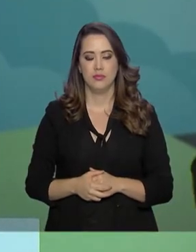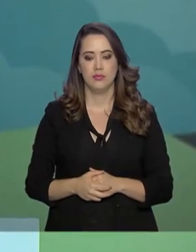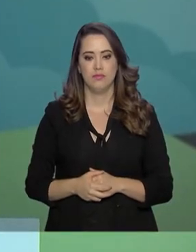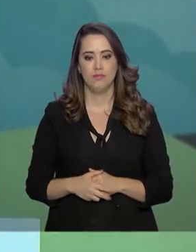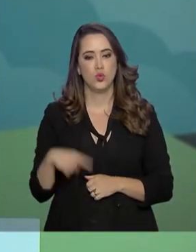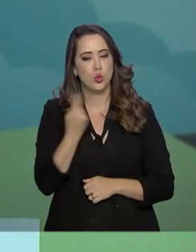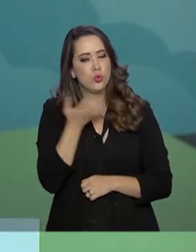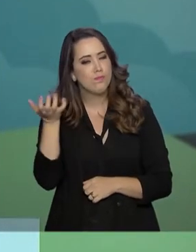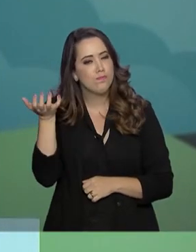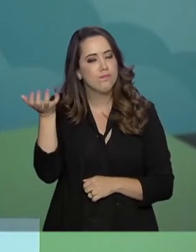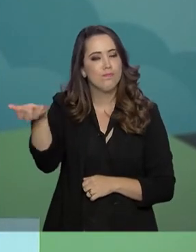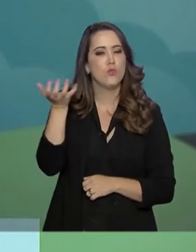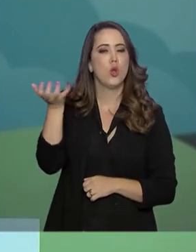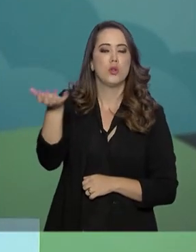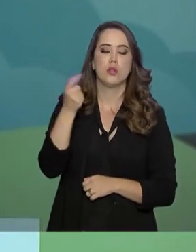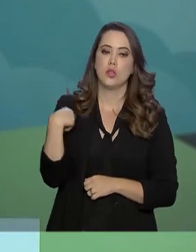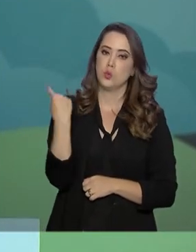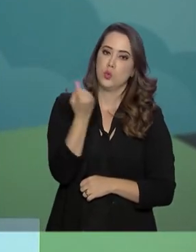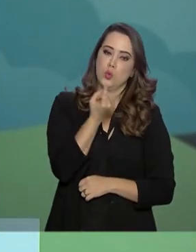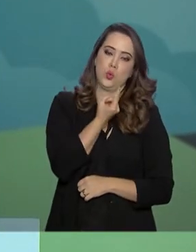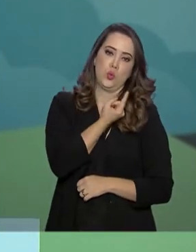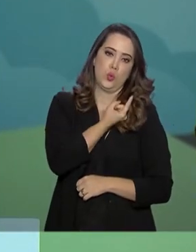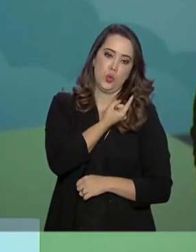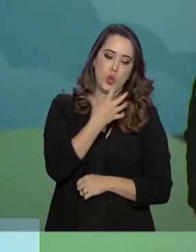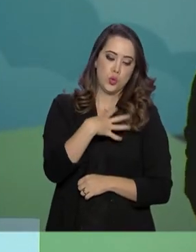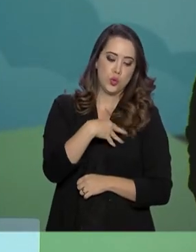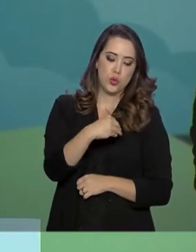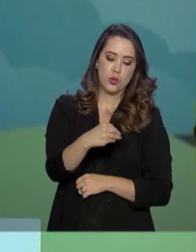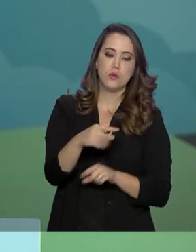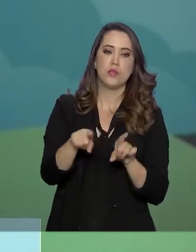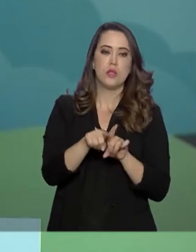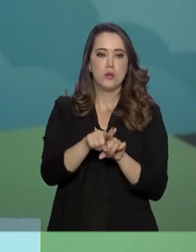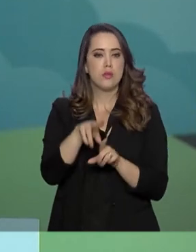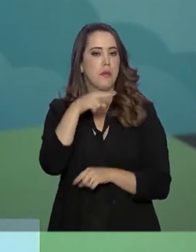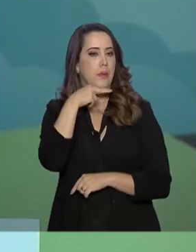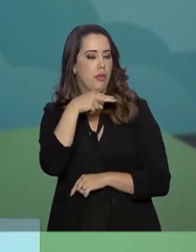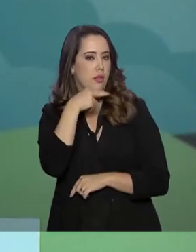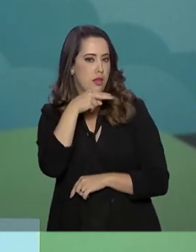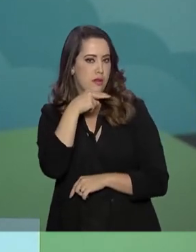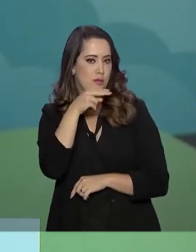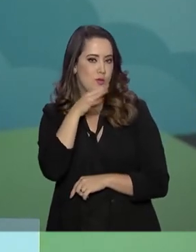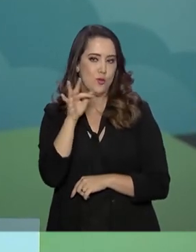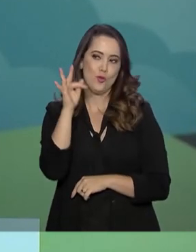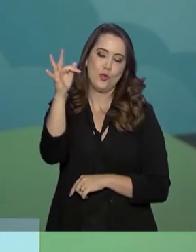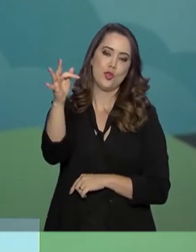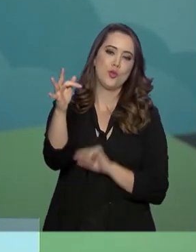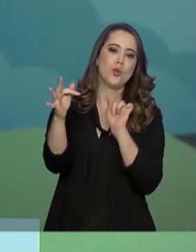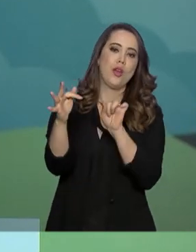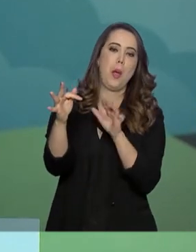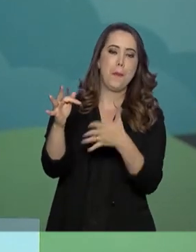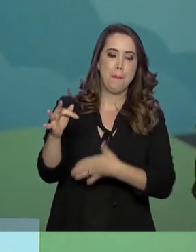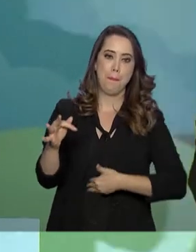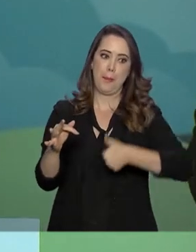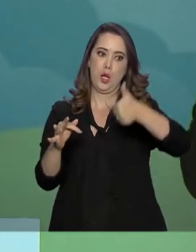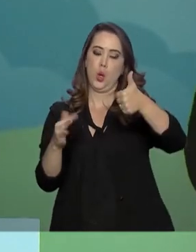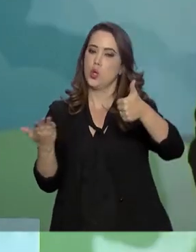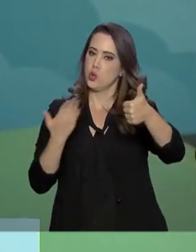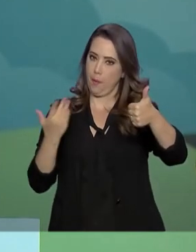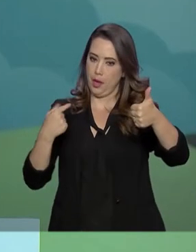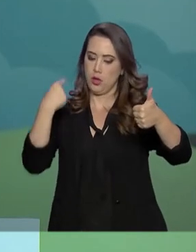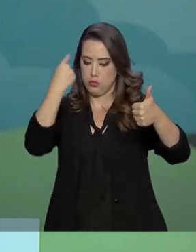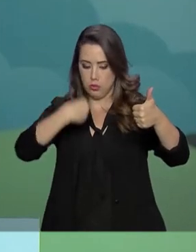Nós queremos que os nossos filhos e netos venham a ser o quê? Melhores do que nós.